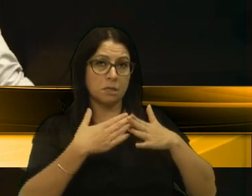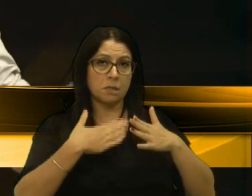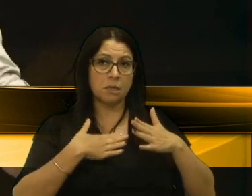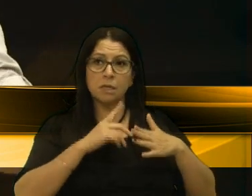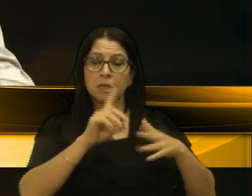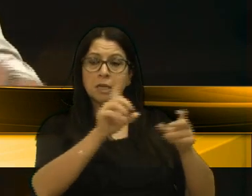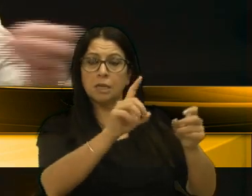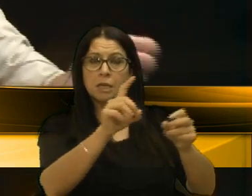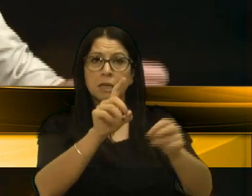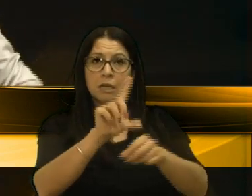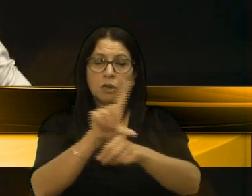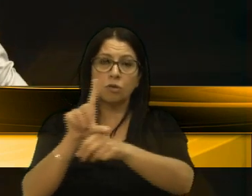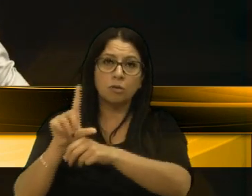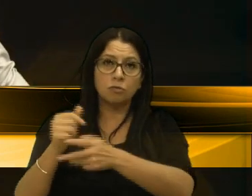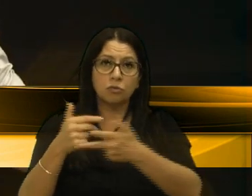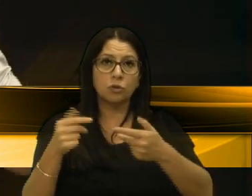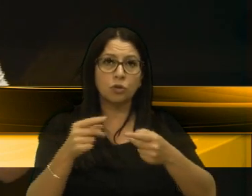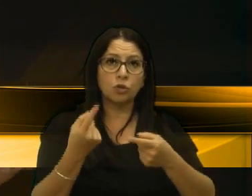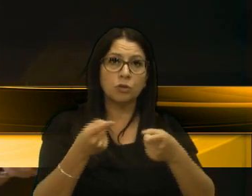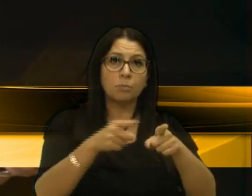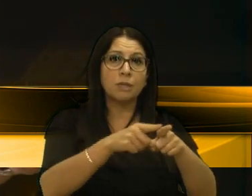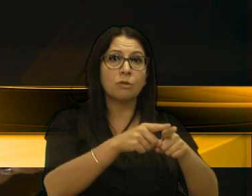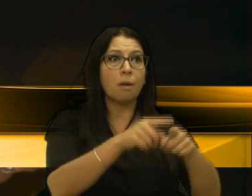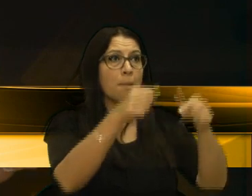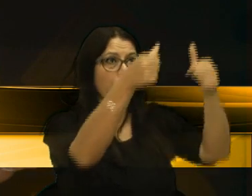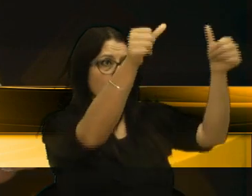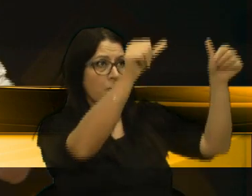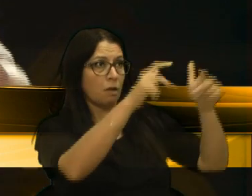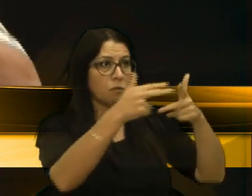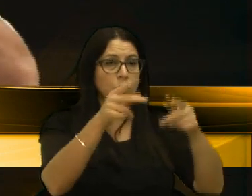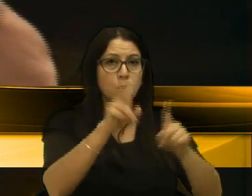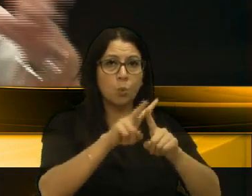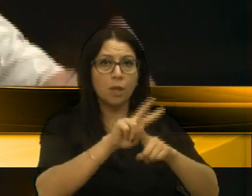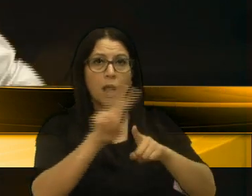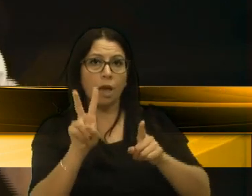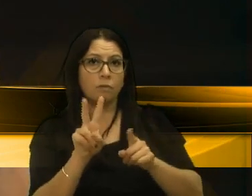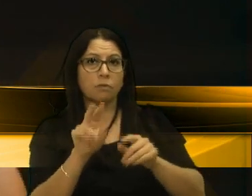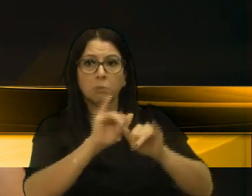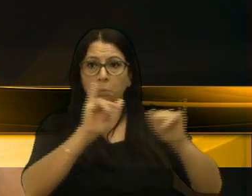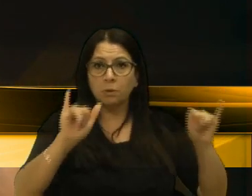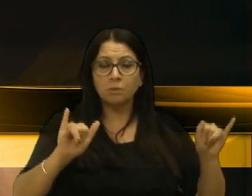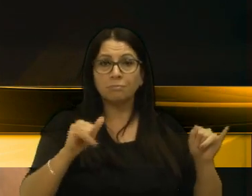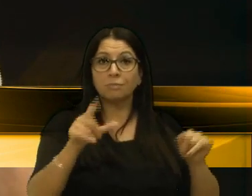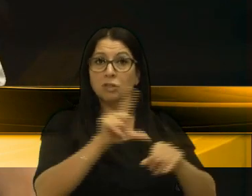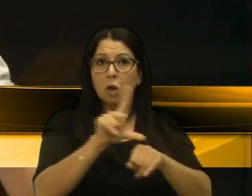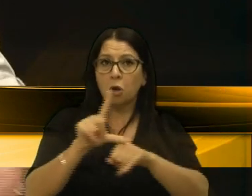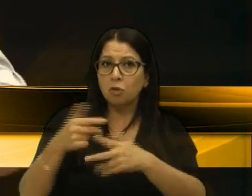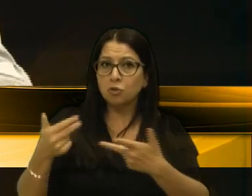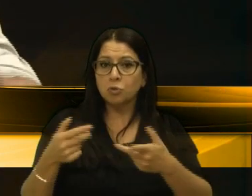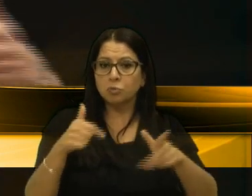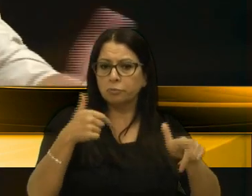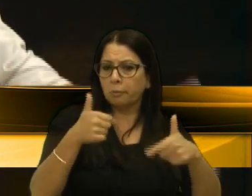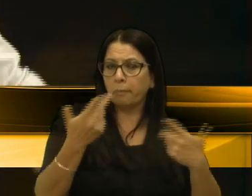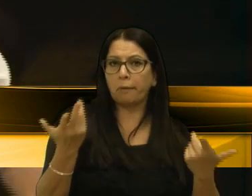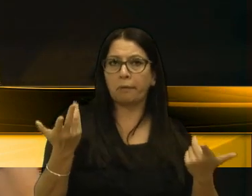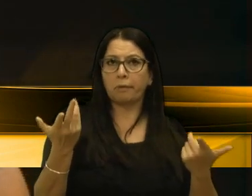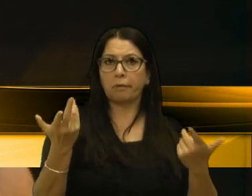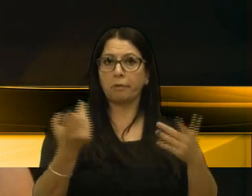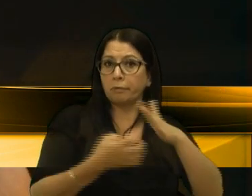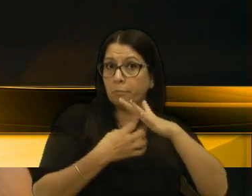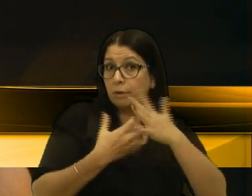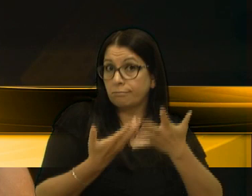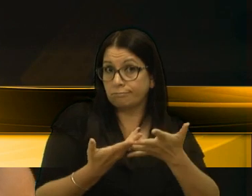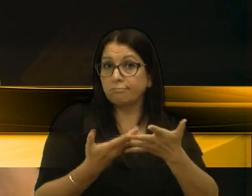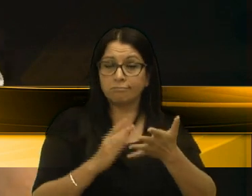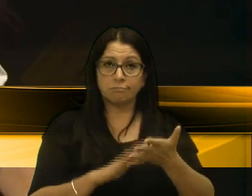comércio e nós patrocinávamos paradas de ônibus, fazendo propaganda do comércio, do seu trabalho, da sua empresa.